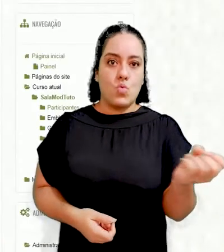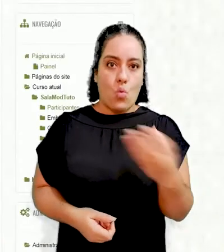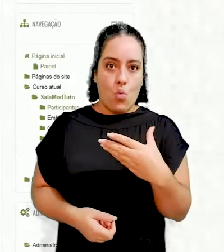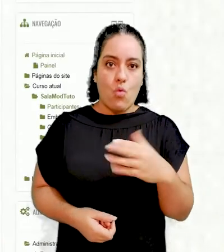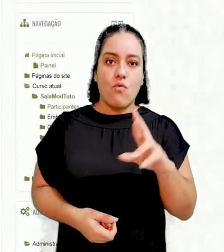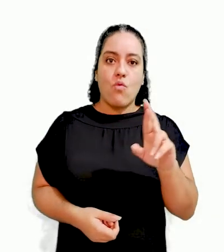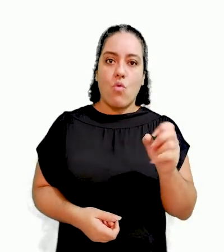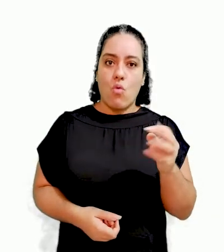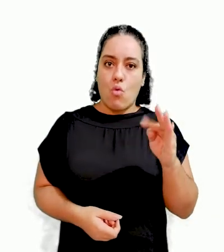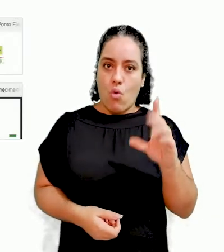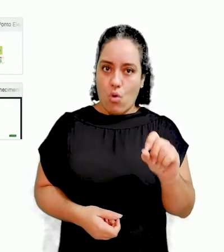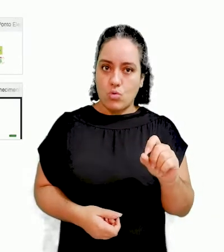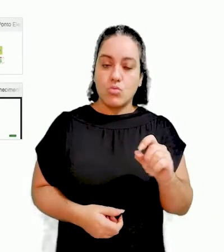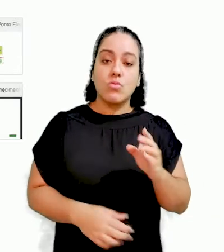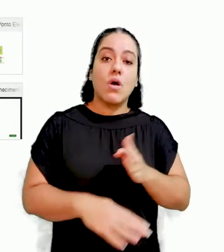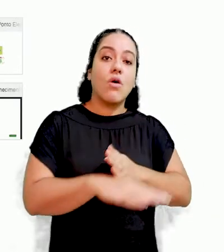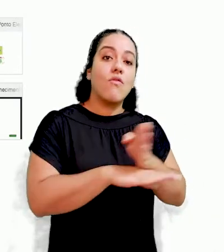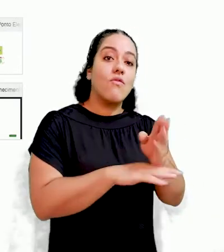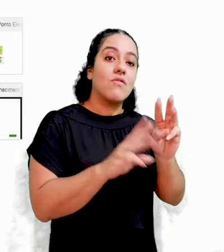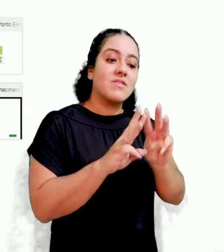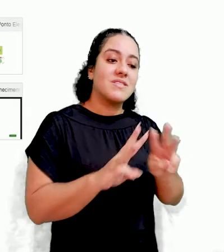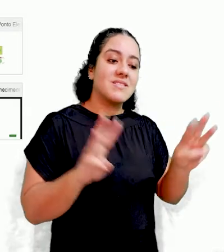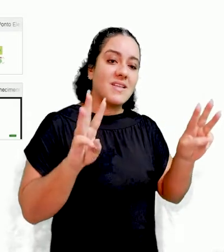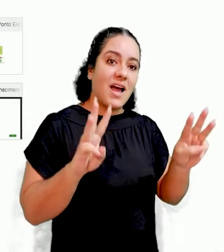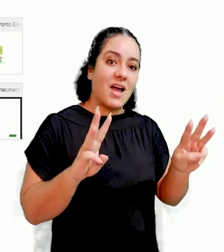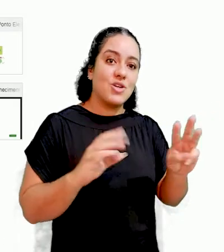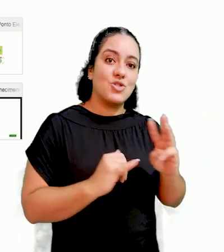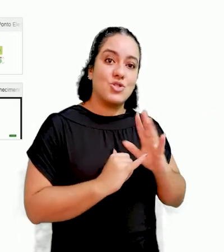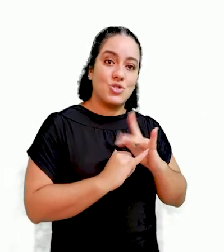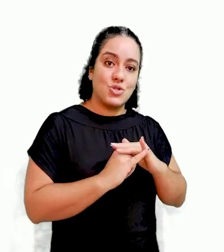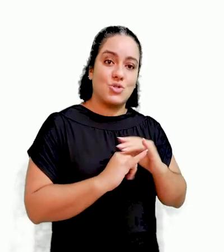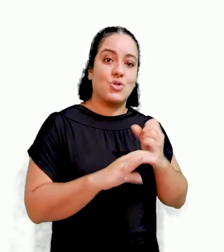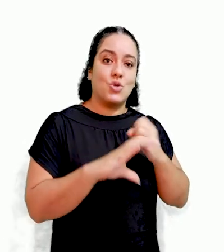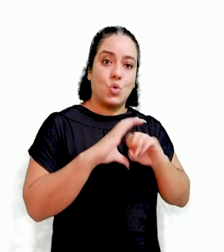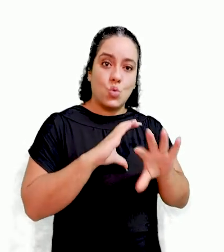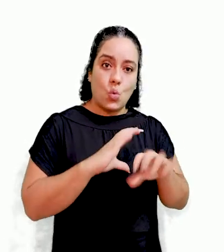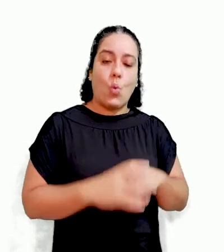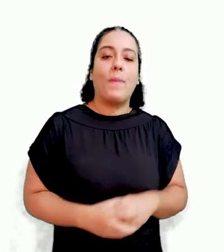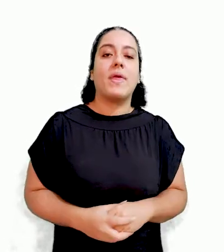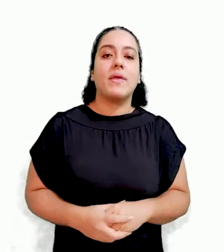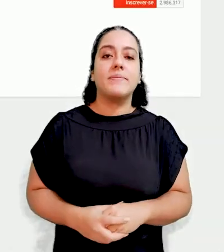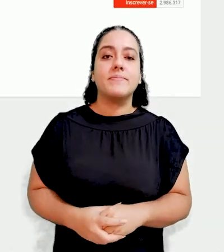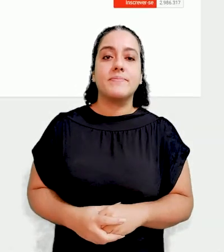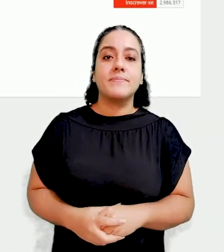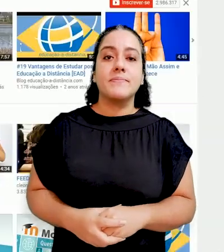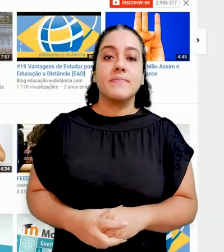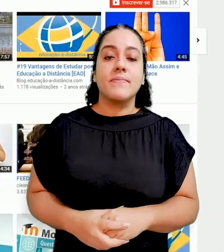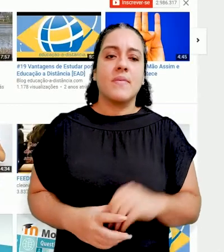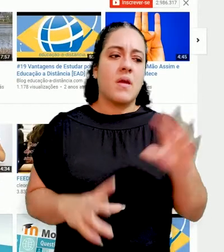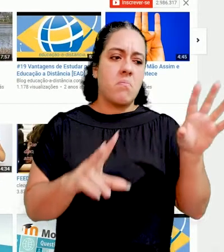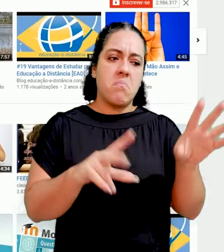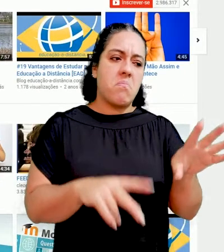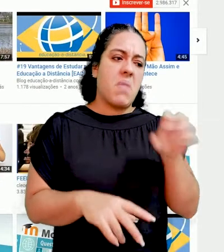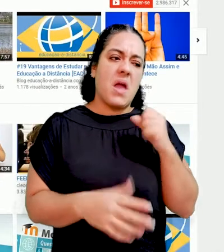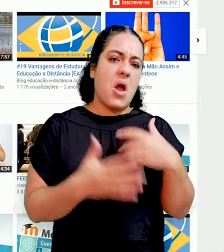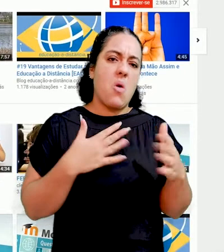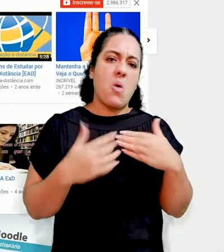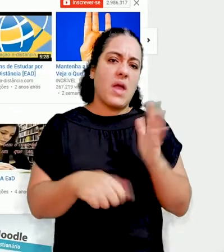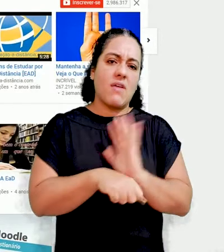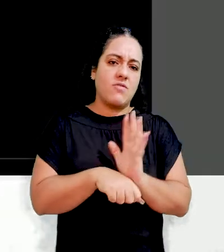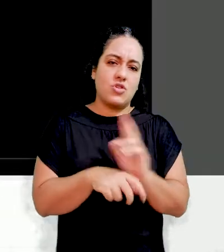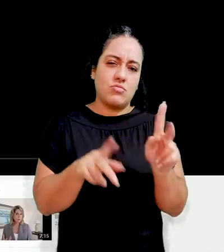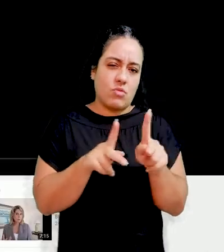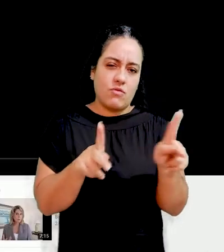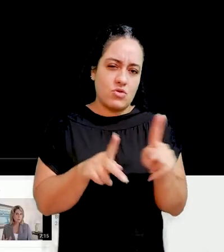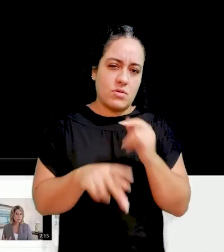um novo rótulo, vamos lá no YouTube. Quero mostrar para você como pegar um vídeo qualquer, tá certo? Aqui, por exemplo, este